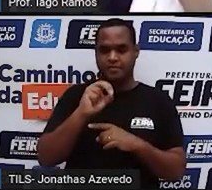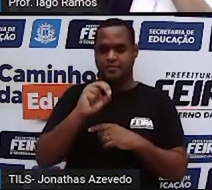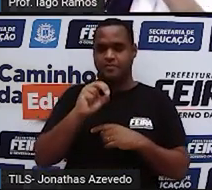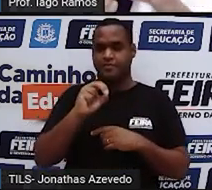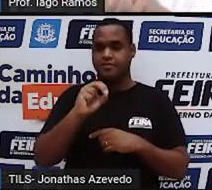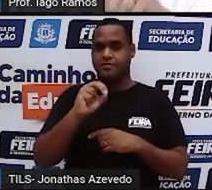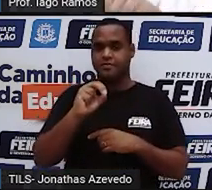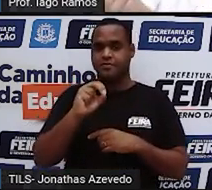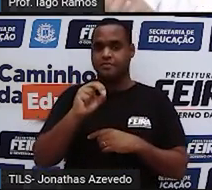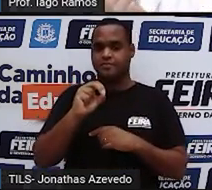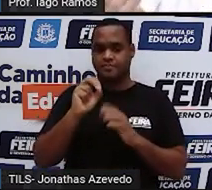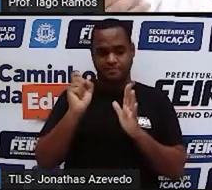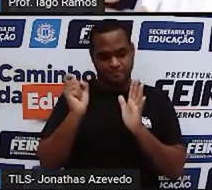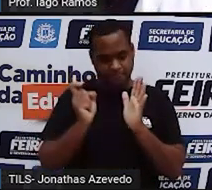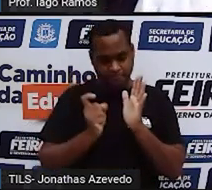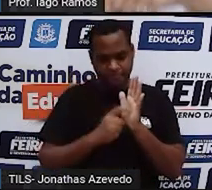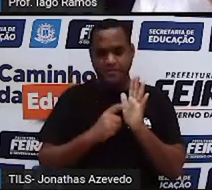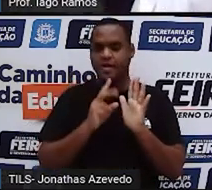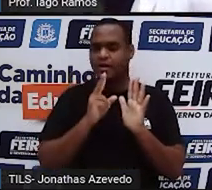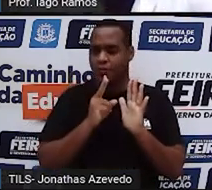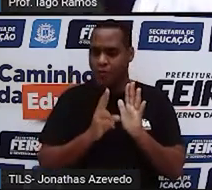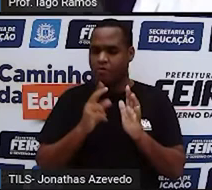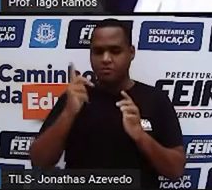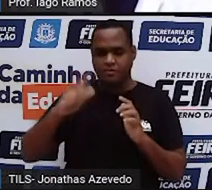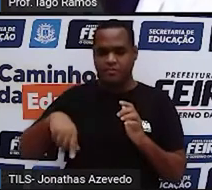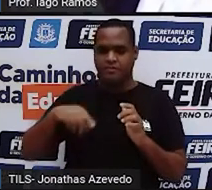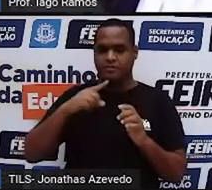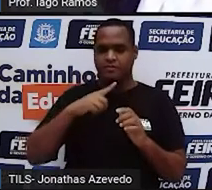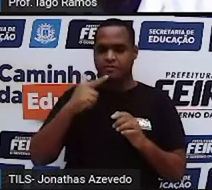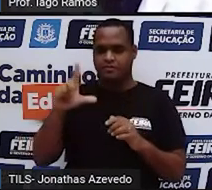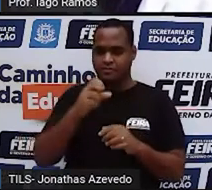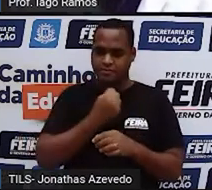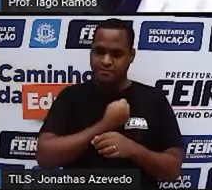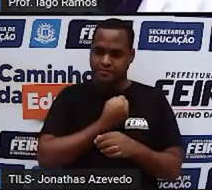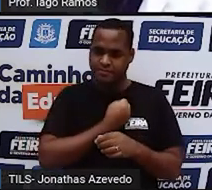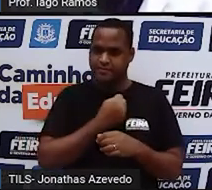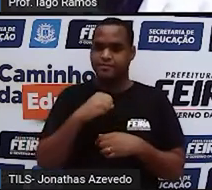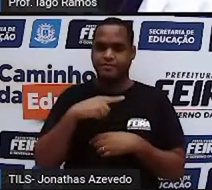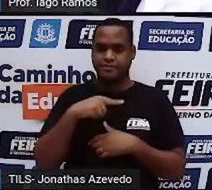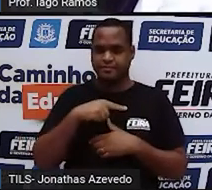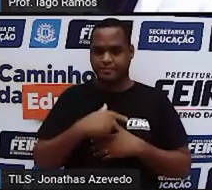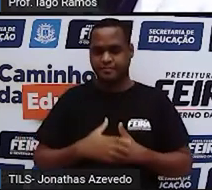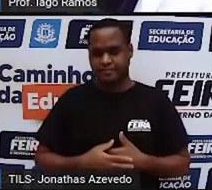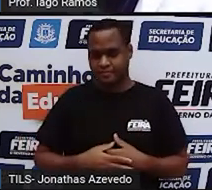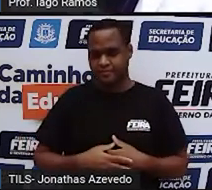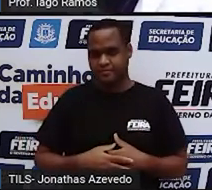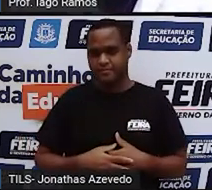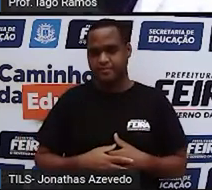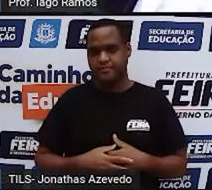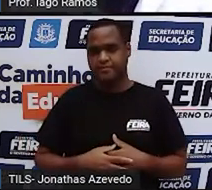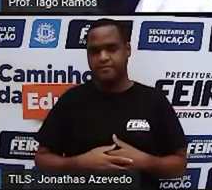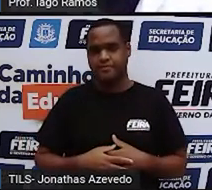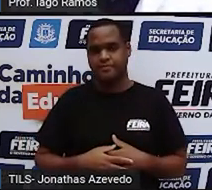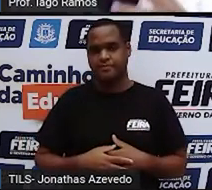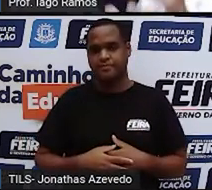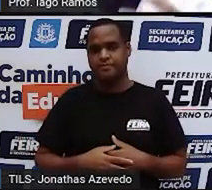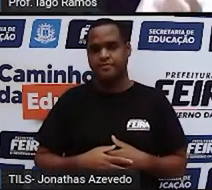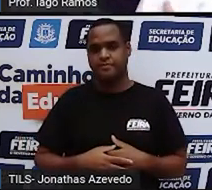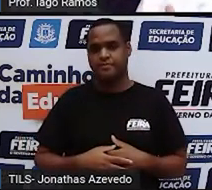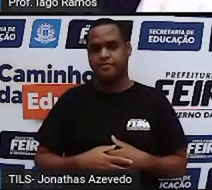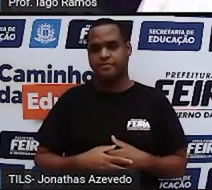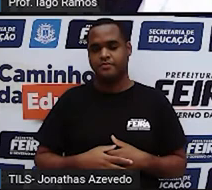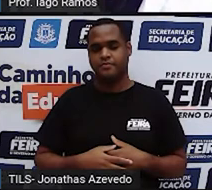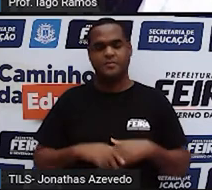vai teclar o igual de novo, vai aparecer outro resultado. Aí você pode estar pensando assim, professor, esses